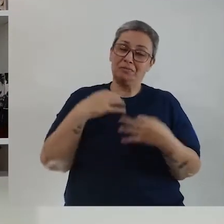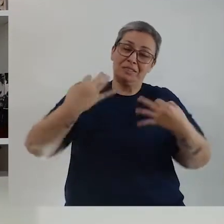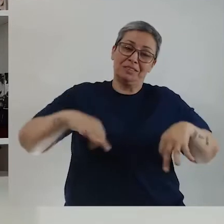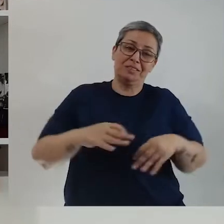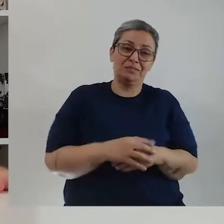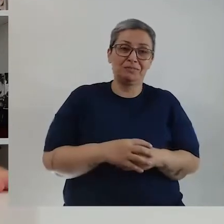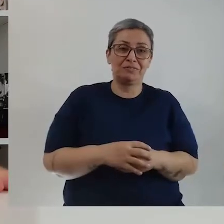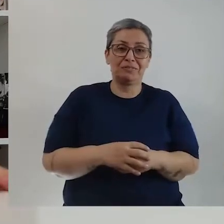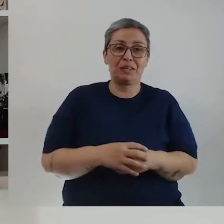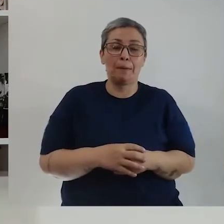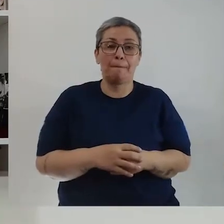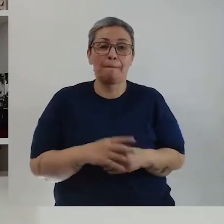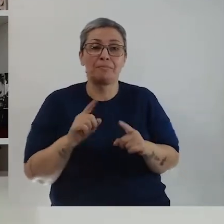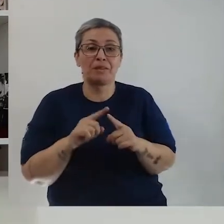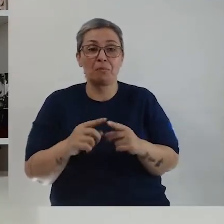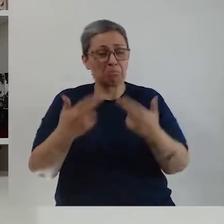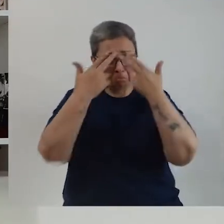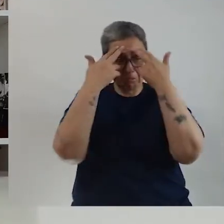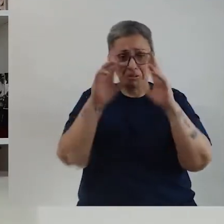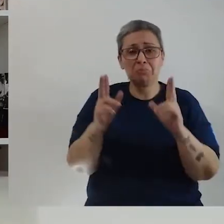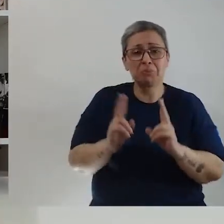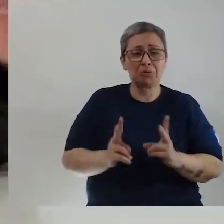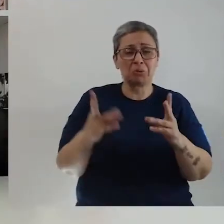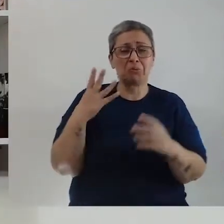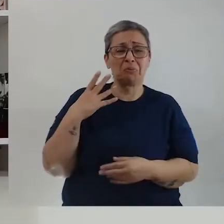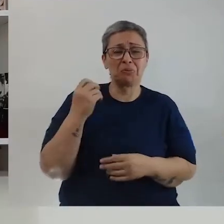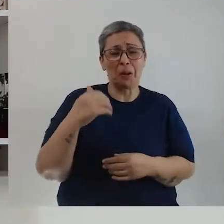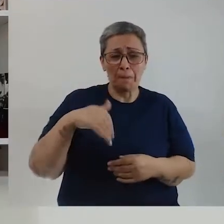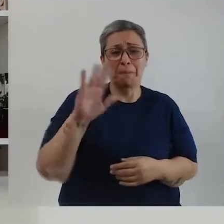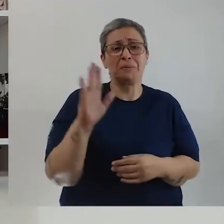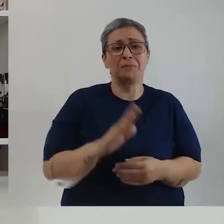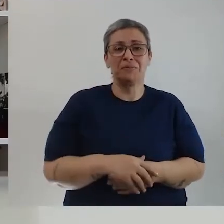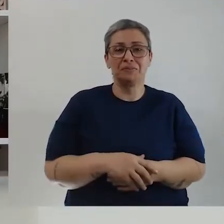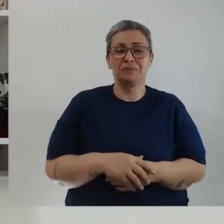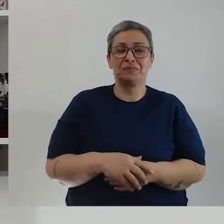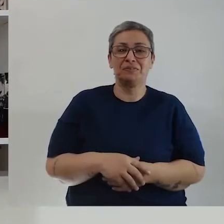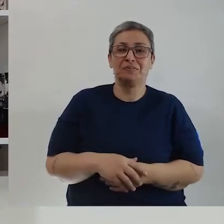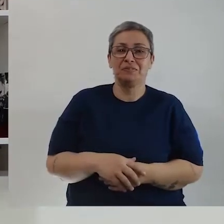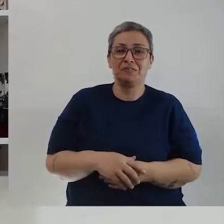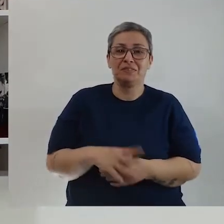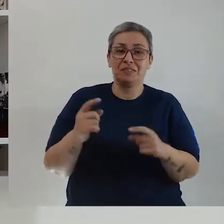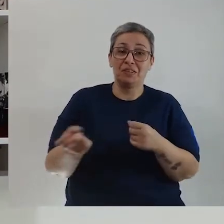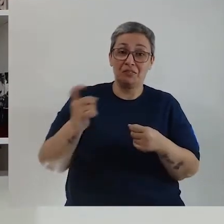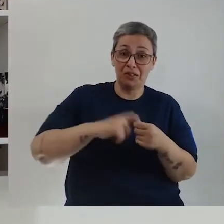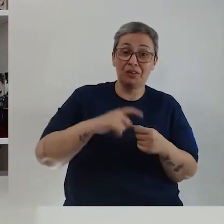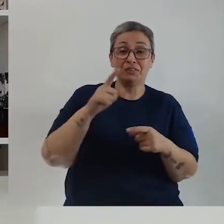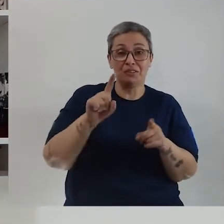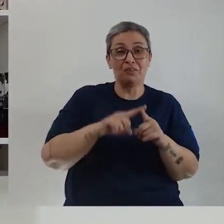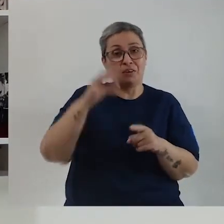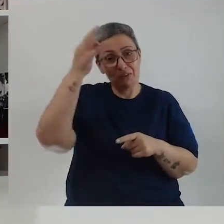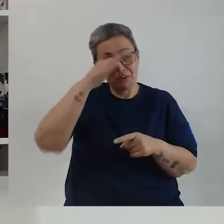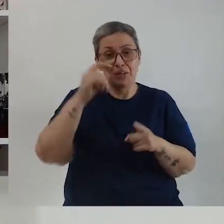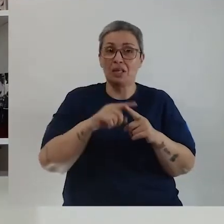resgatado e deu tudo certo. E não me traumatizou, não, porque eu continuei viajando mais ainda. E voltou para